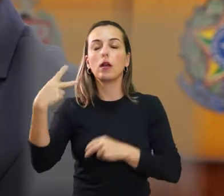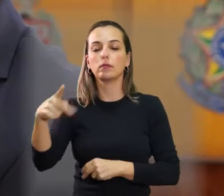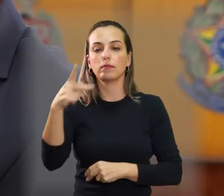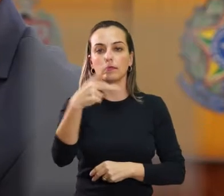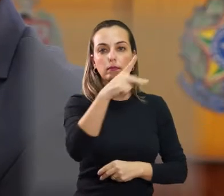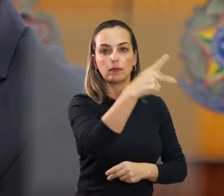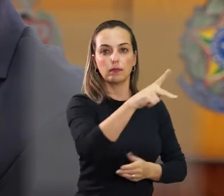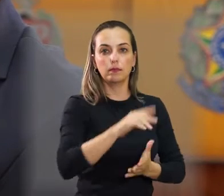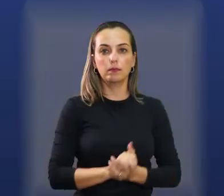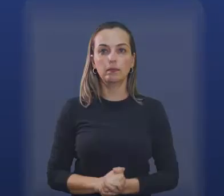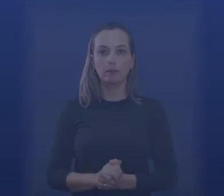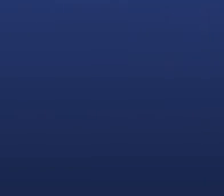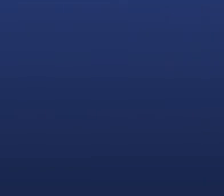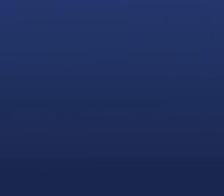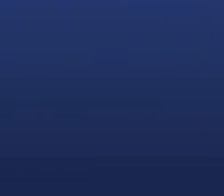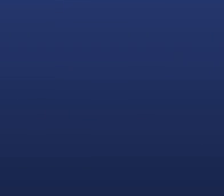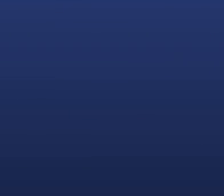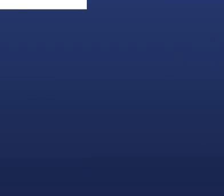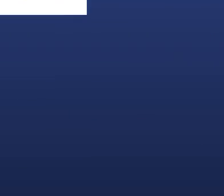Eu sou a esperança deles hoje.